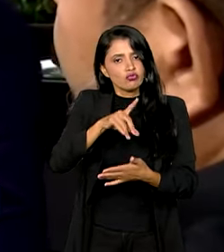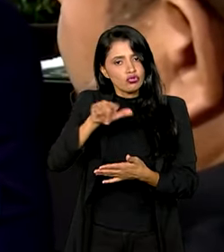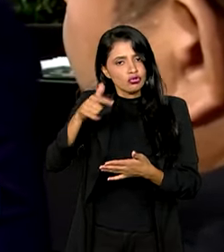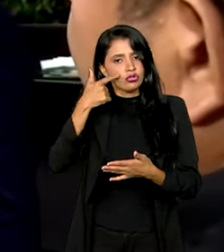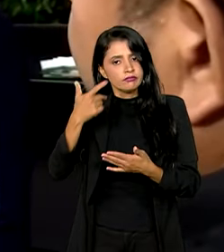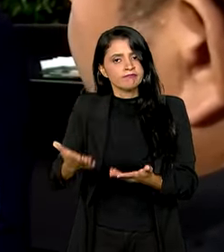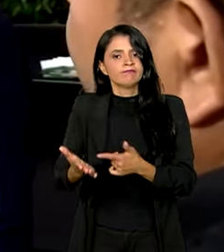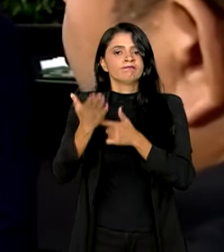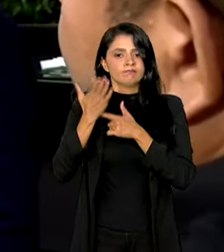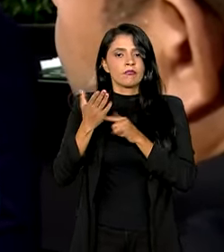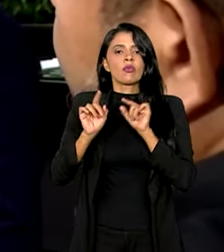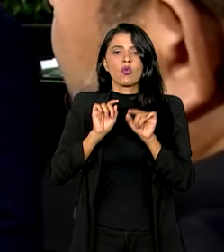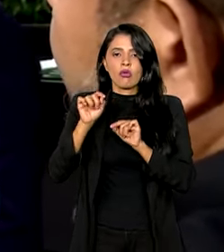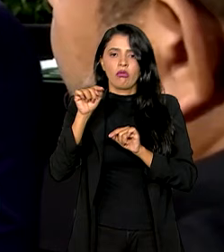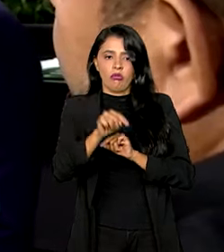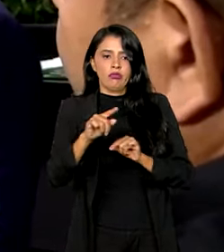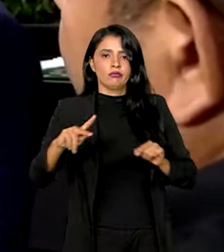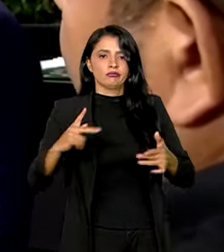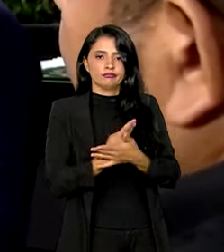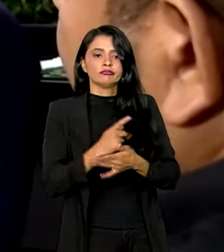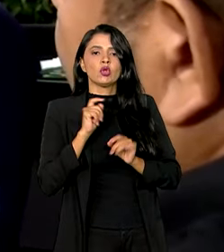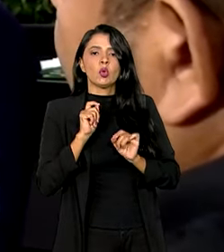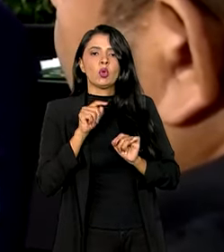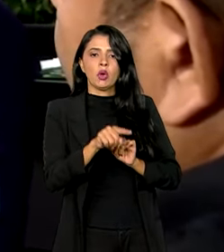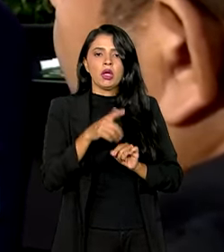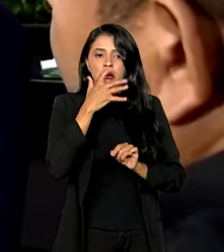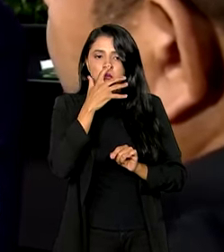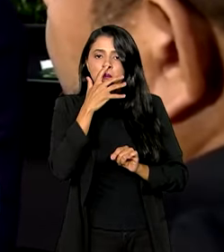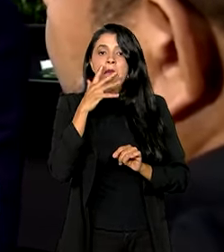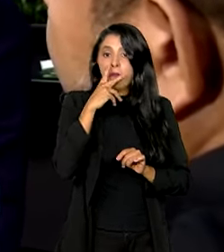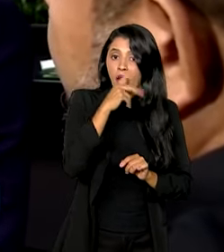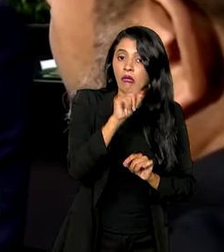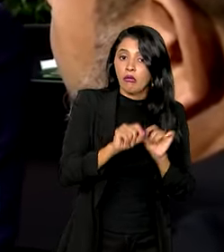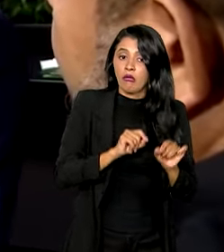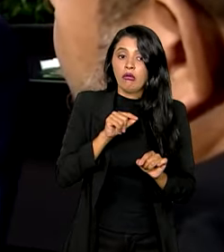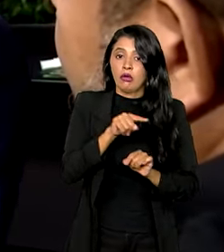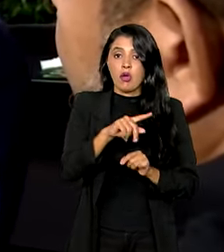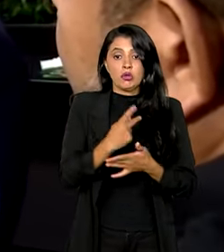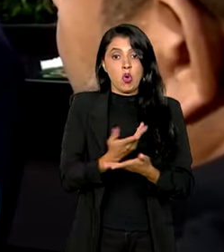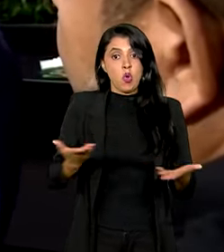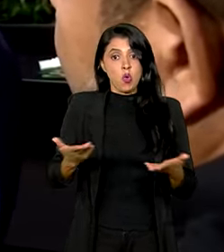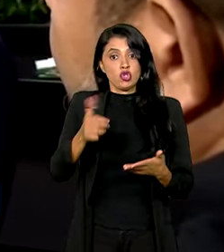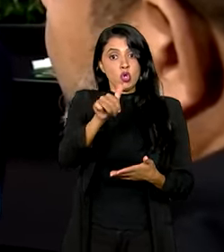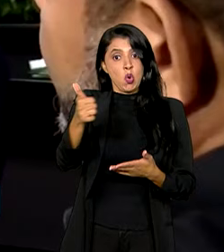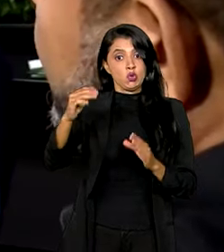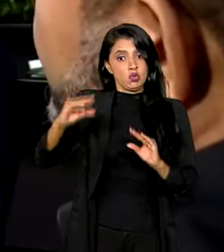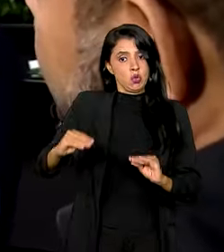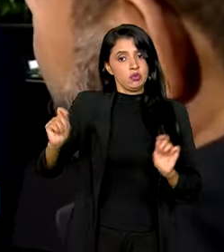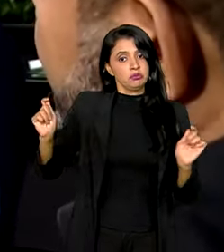eles apresentaram essa situação de que, pelas estimativas, talvez ocorresse hoje, às 11 horas, uma